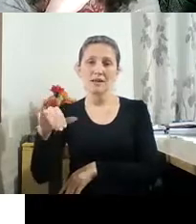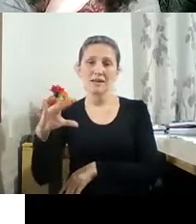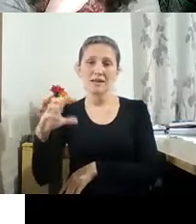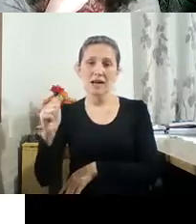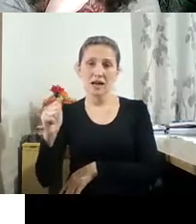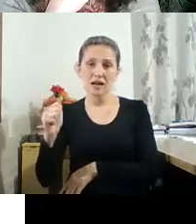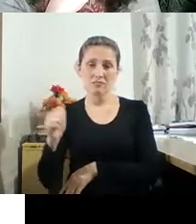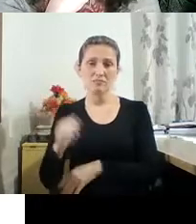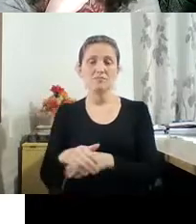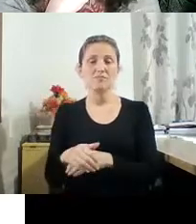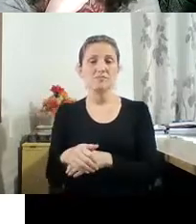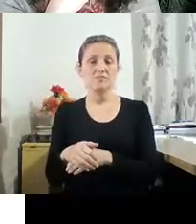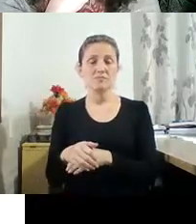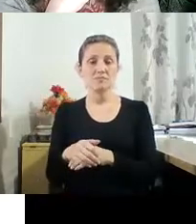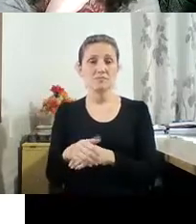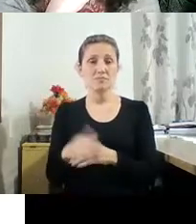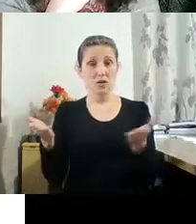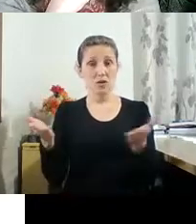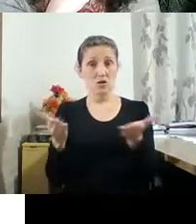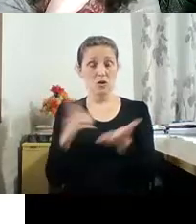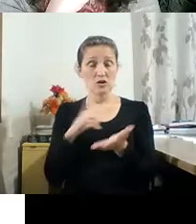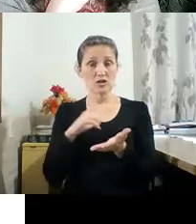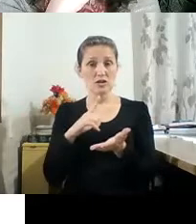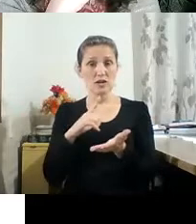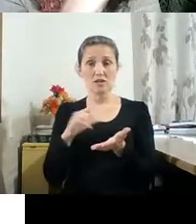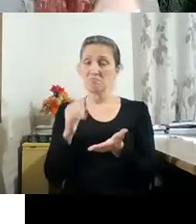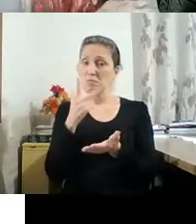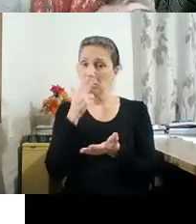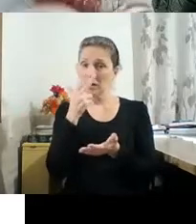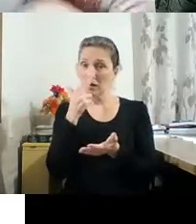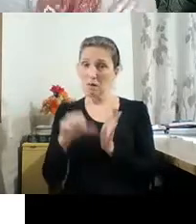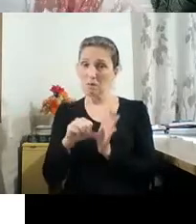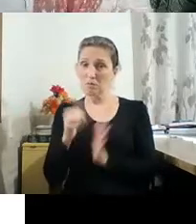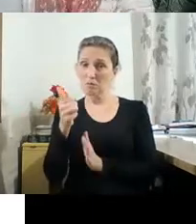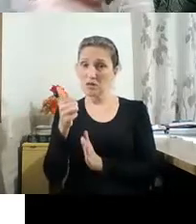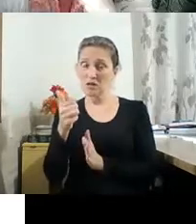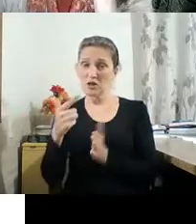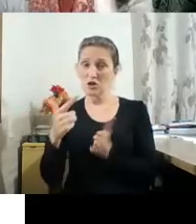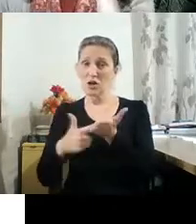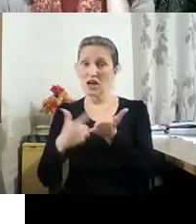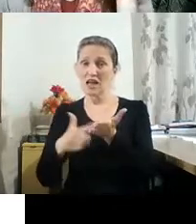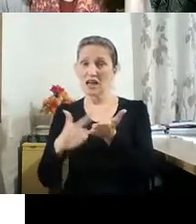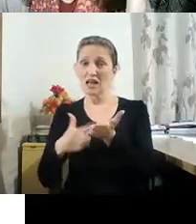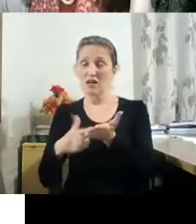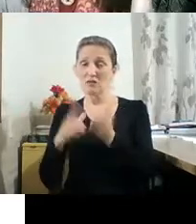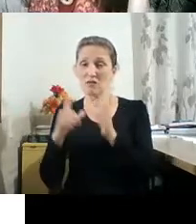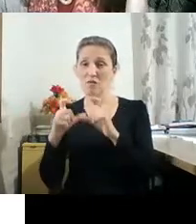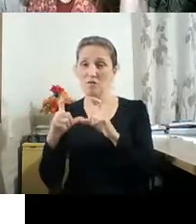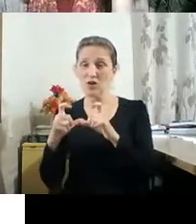E hoje, até na história dos fotolivros, vamos dizer, é o primeiro fotolivro, não existia o conceito de fotolivro.